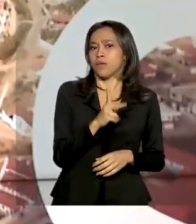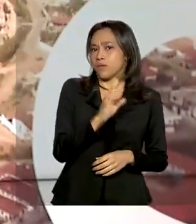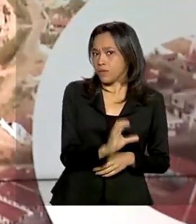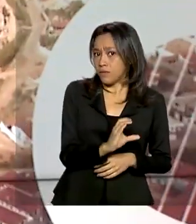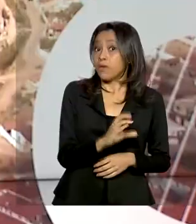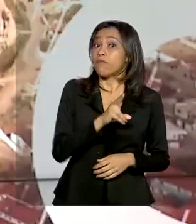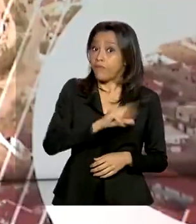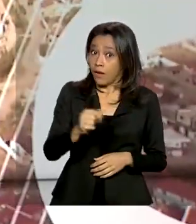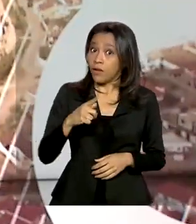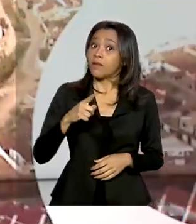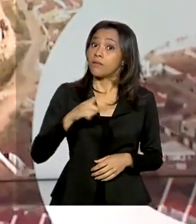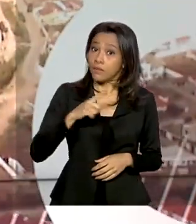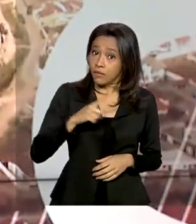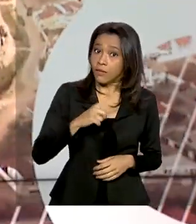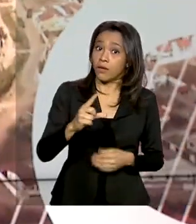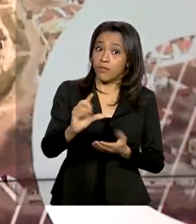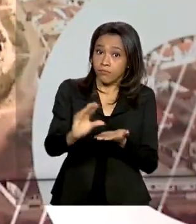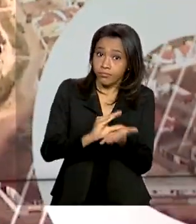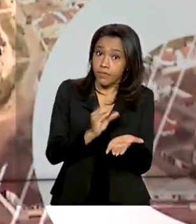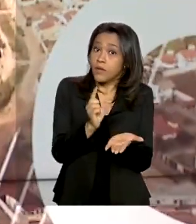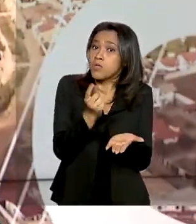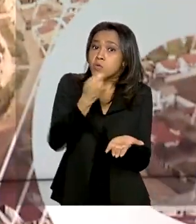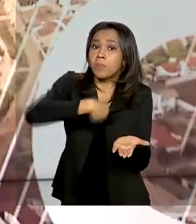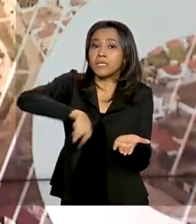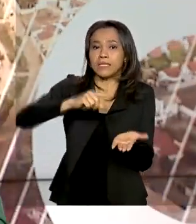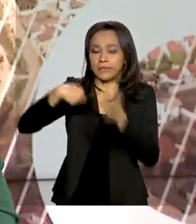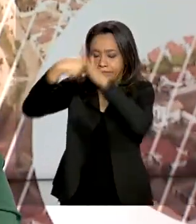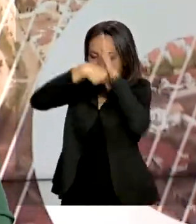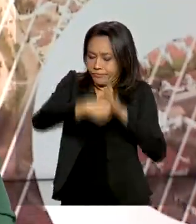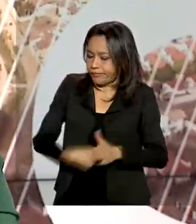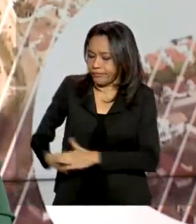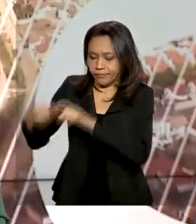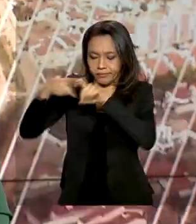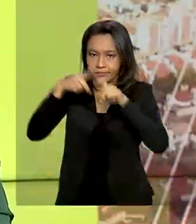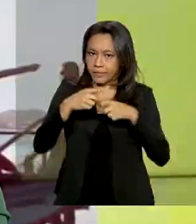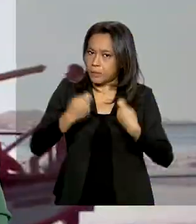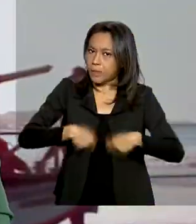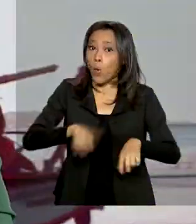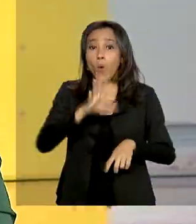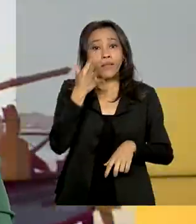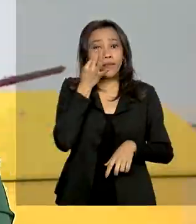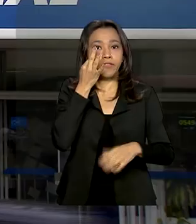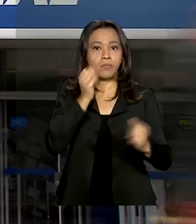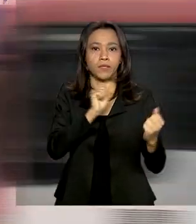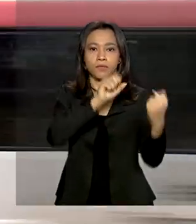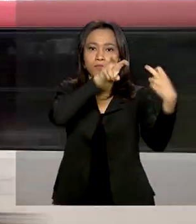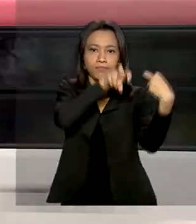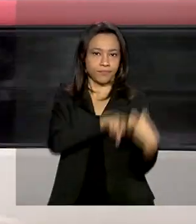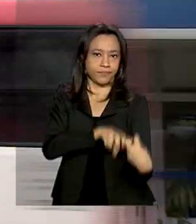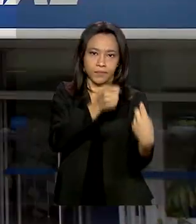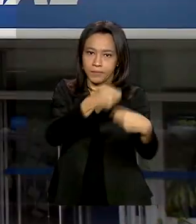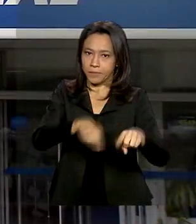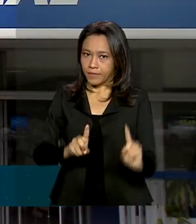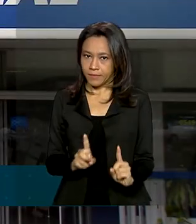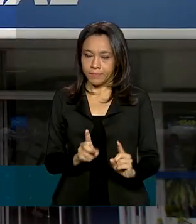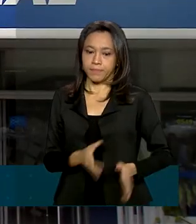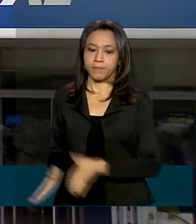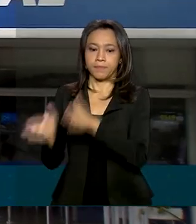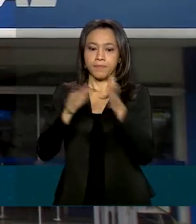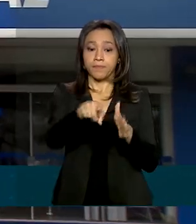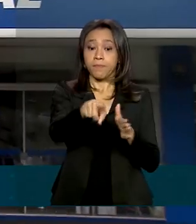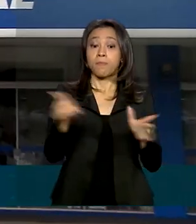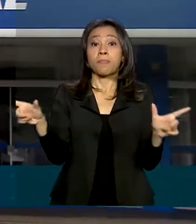receber o recurso sem precisar passar por perícia médica ou atendimento presencial. As agências do